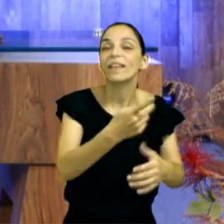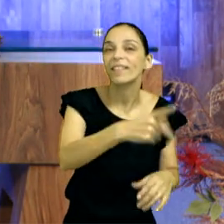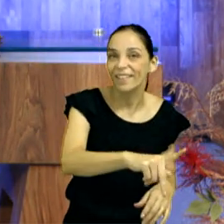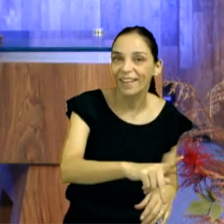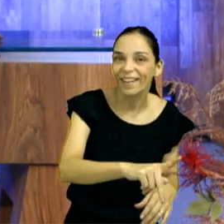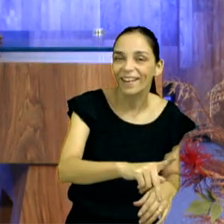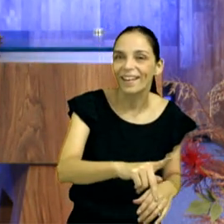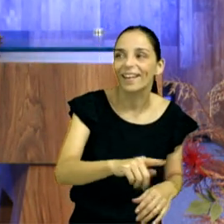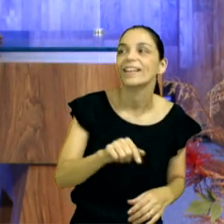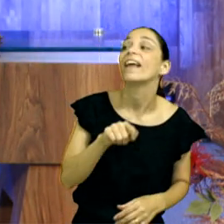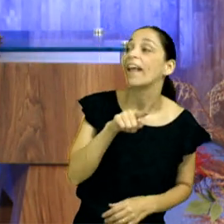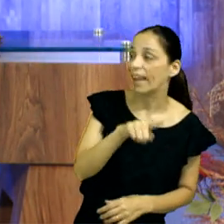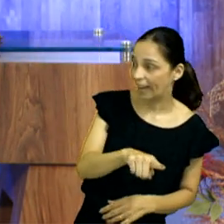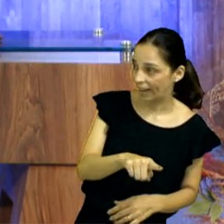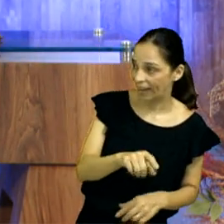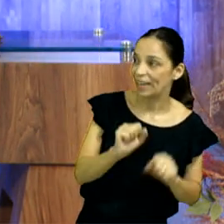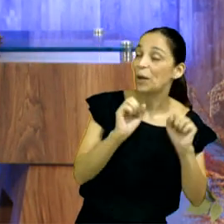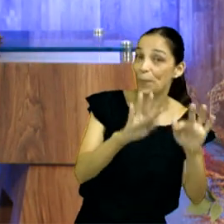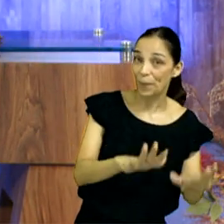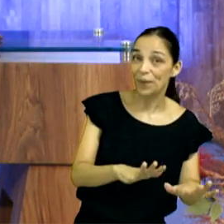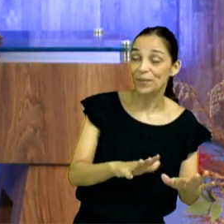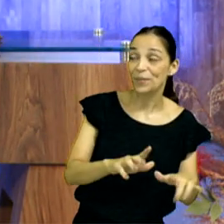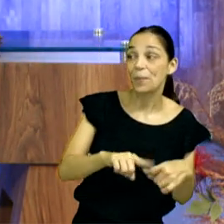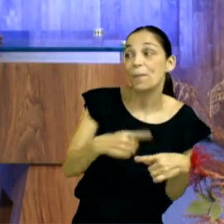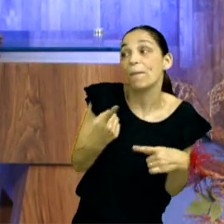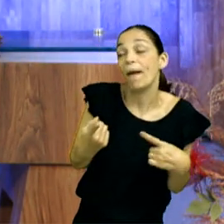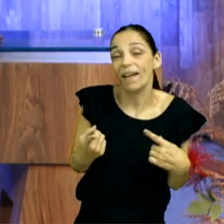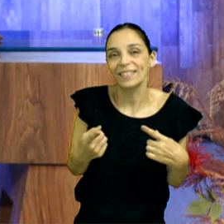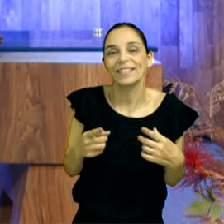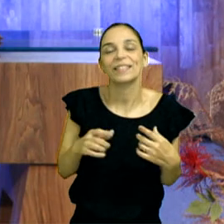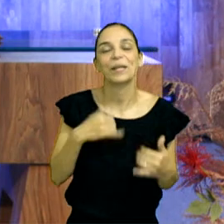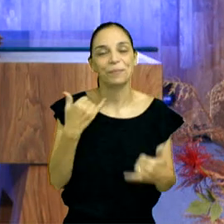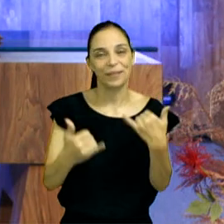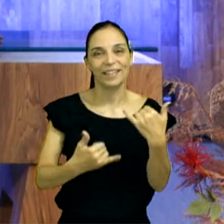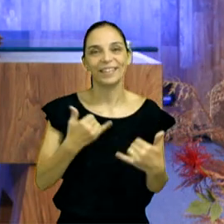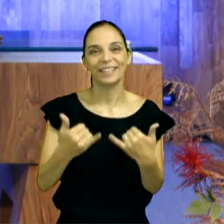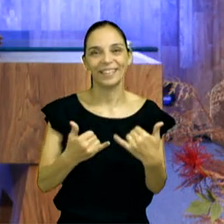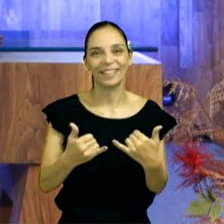Ela vai dizer, é sim, mas, não, estou brincando.